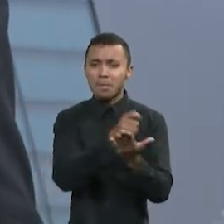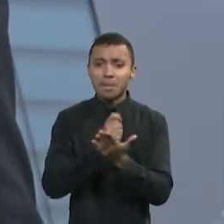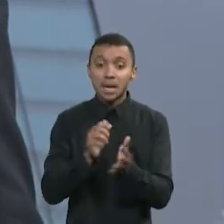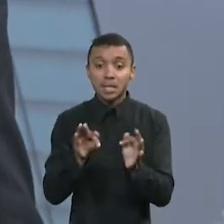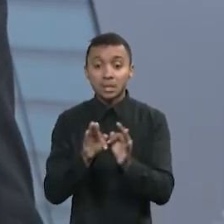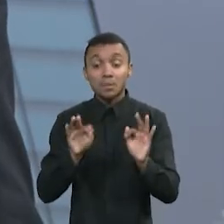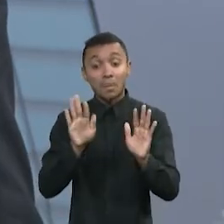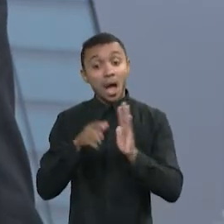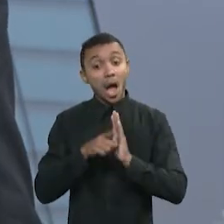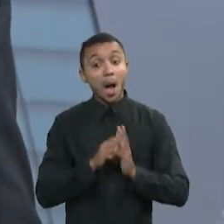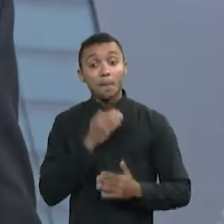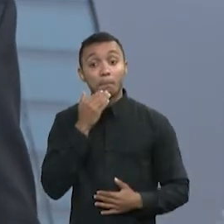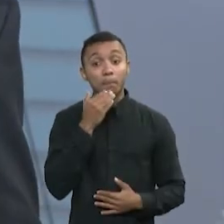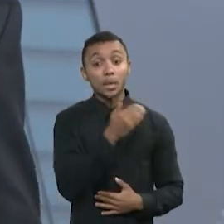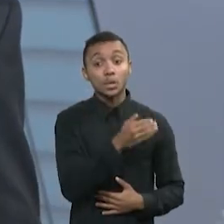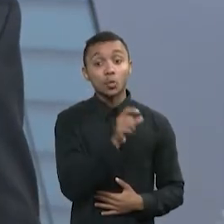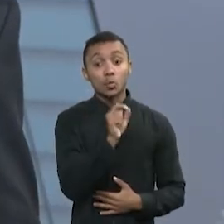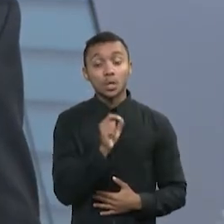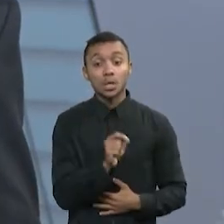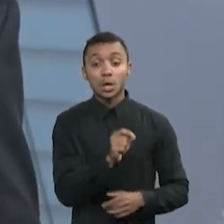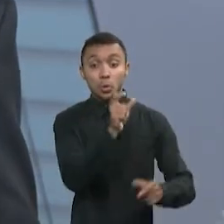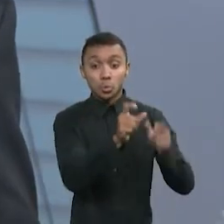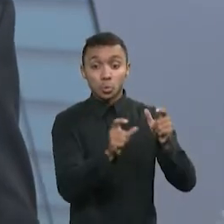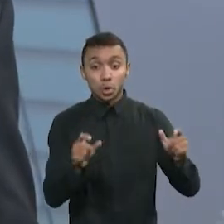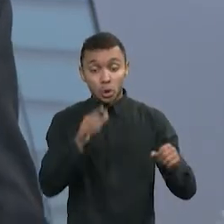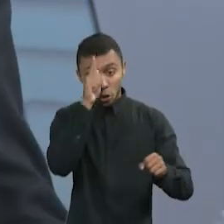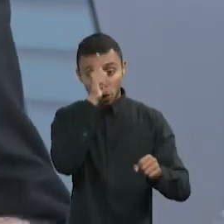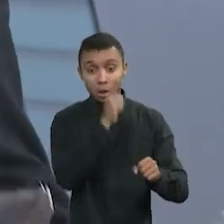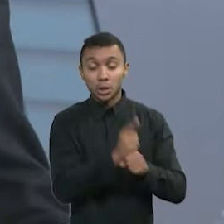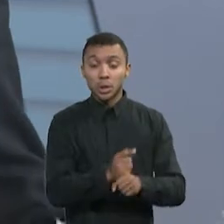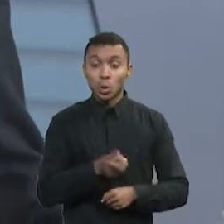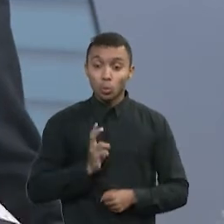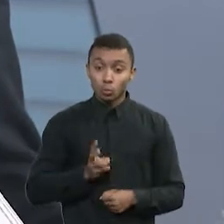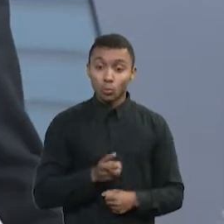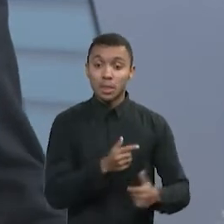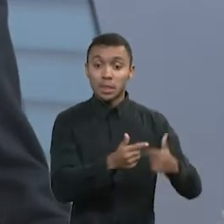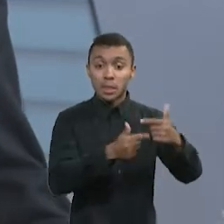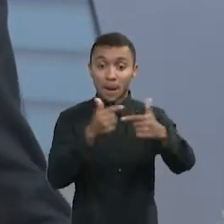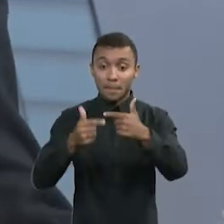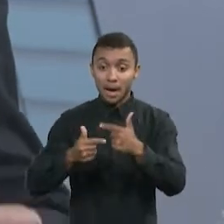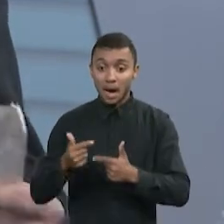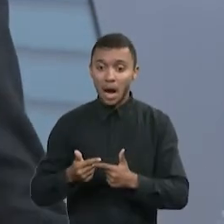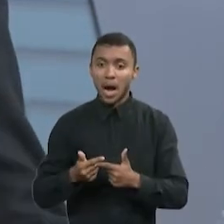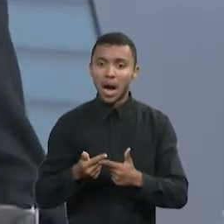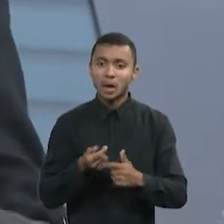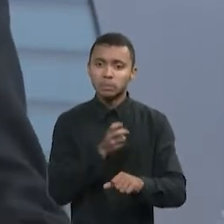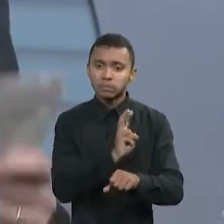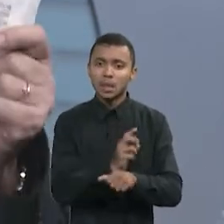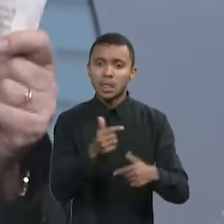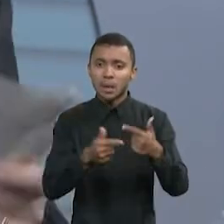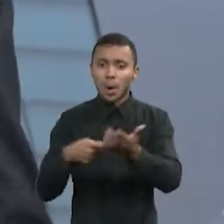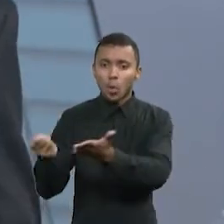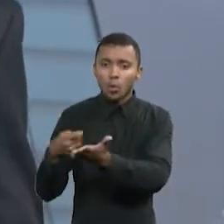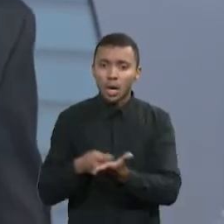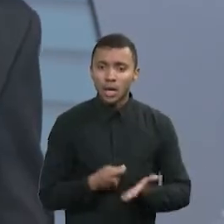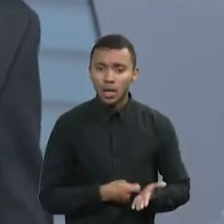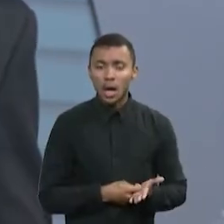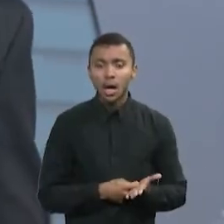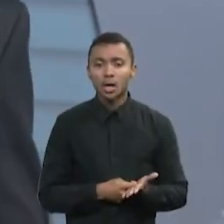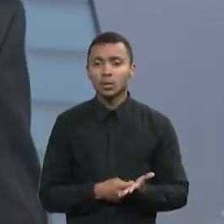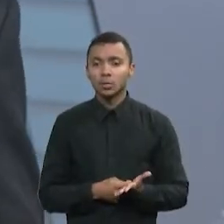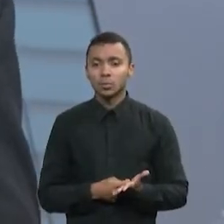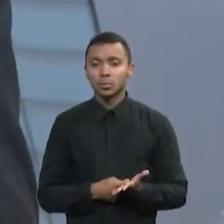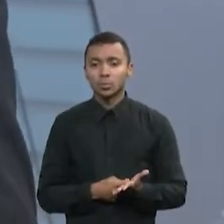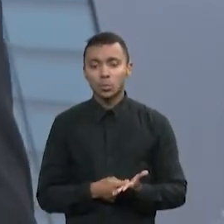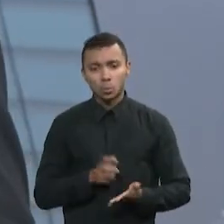o empresário mantivesse empregos e até expandisse seus negócios contratando pessoas. Olha a lógica como é